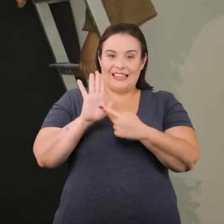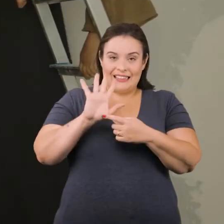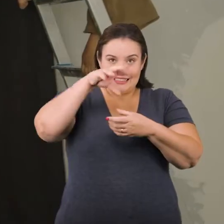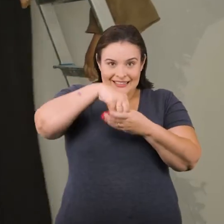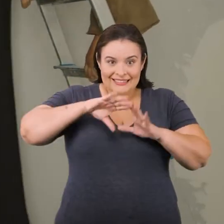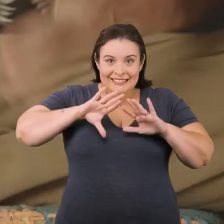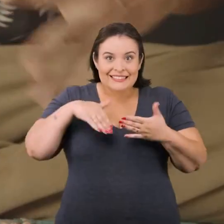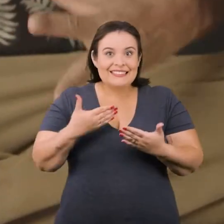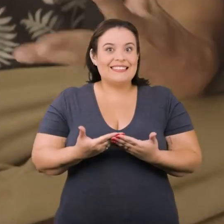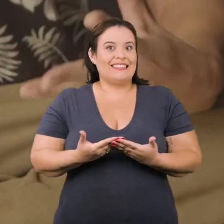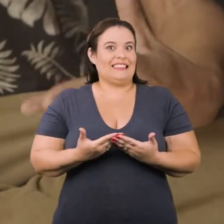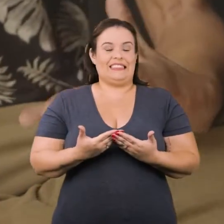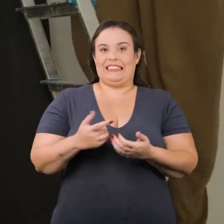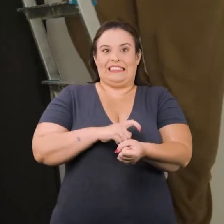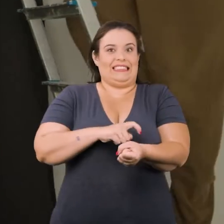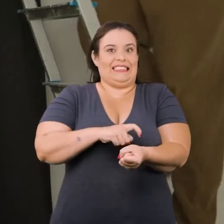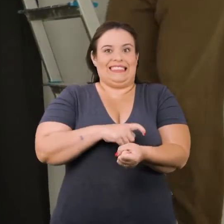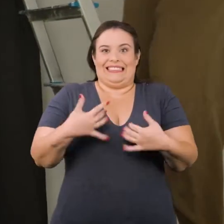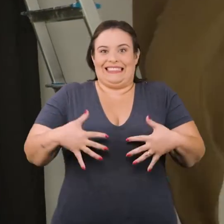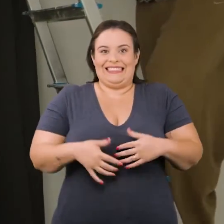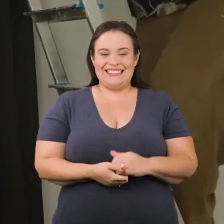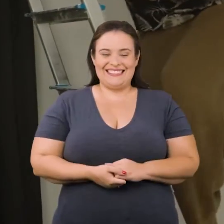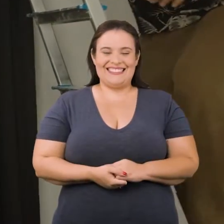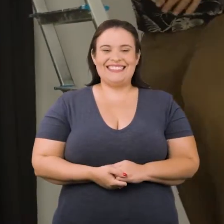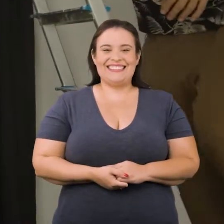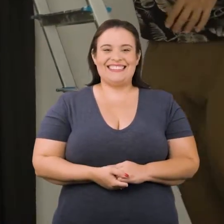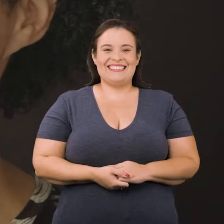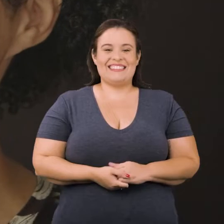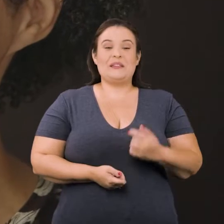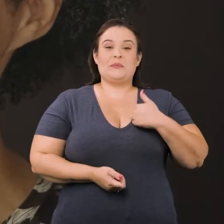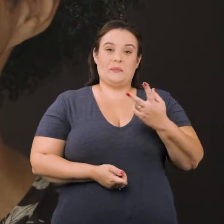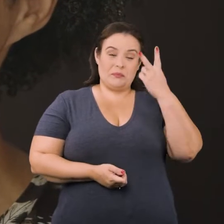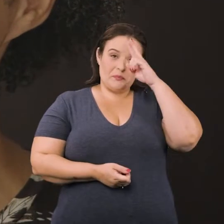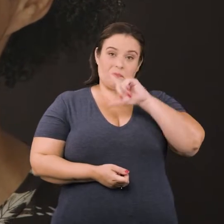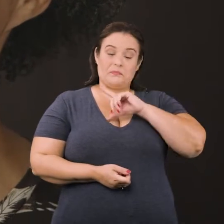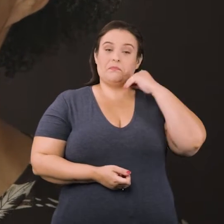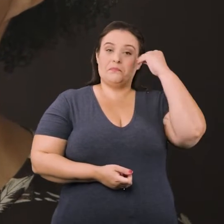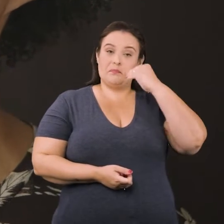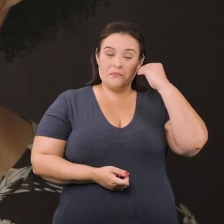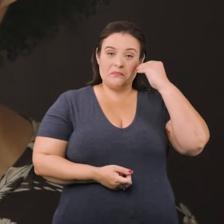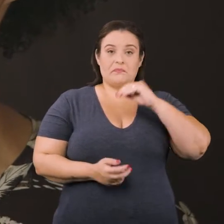na própria escola era muito nervosivo. Fábio, um homem negro, ator e criador baiano. De ter experiências já no palco com